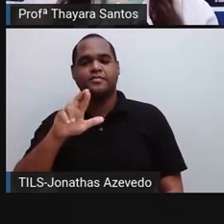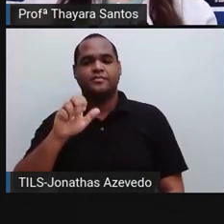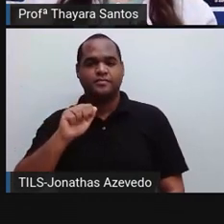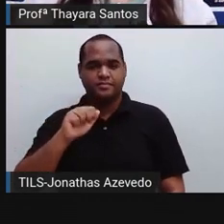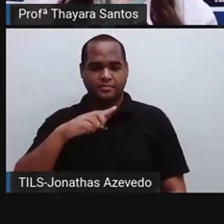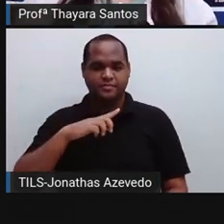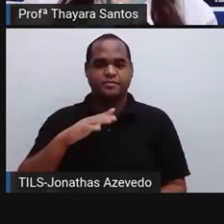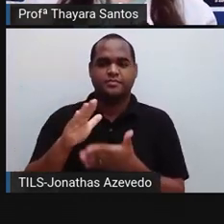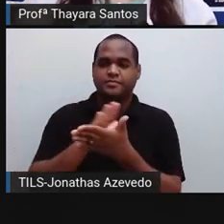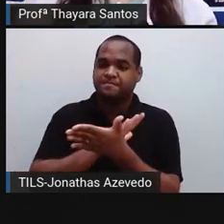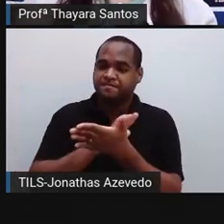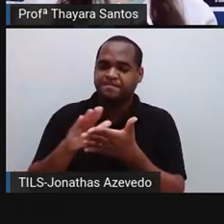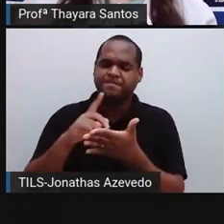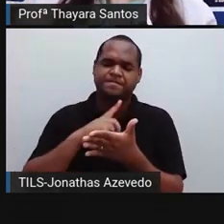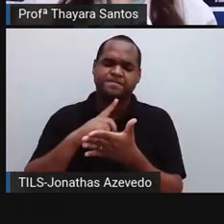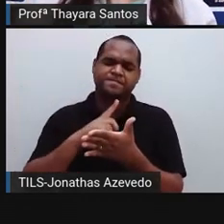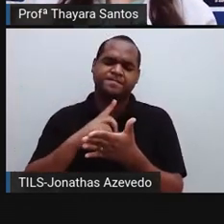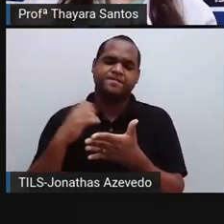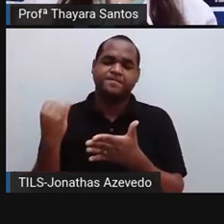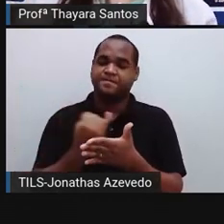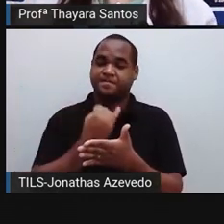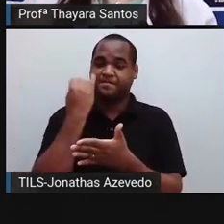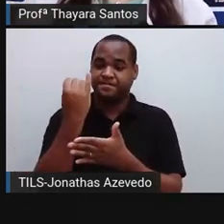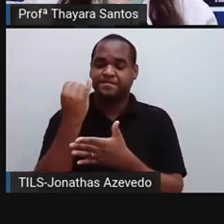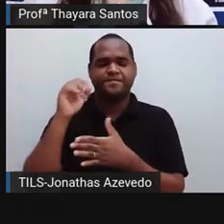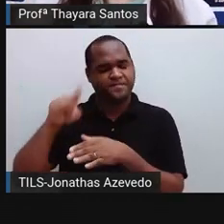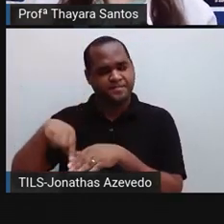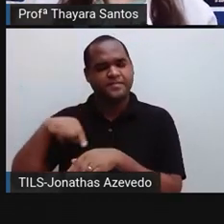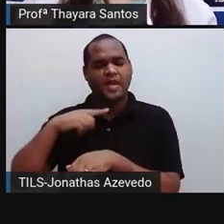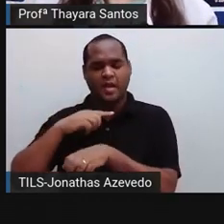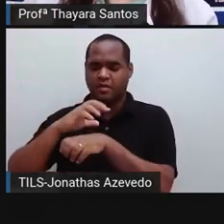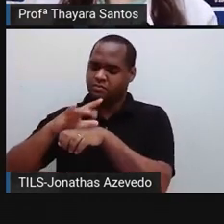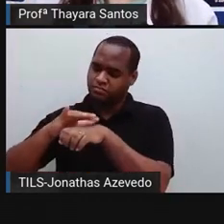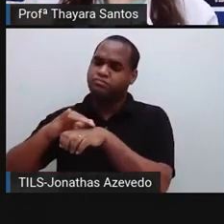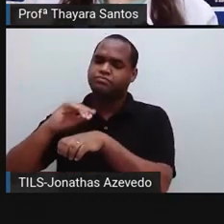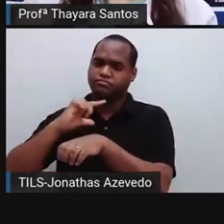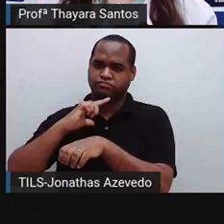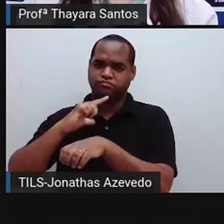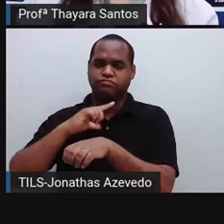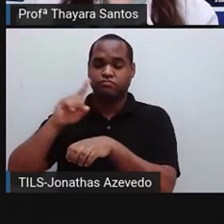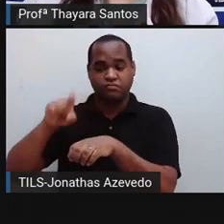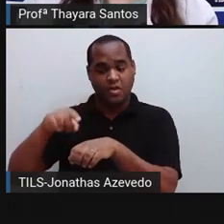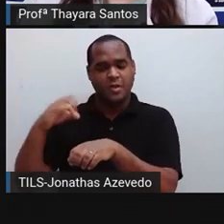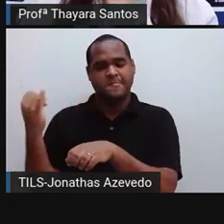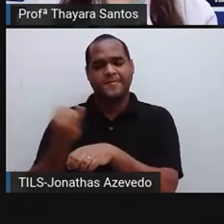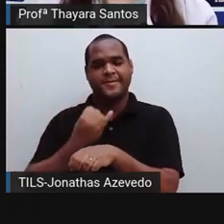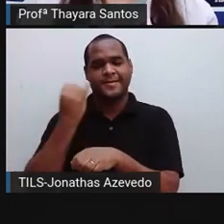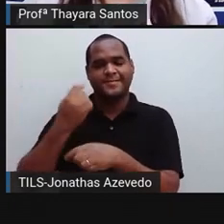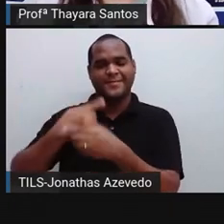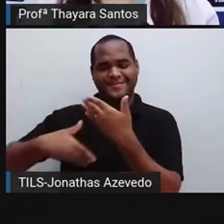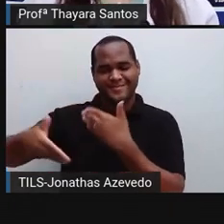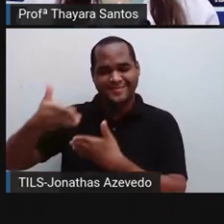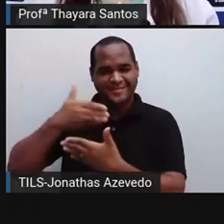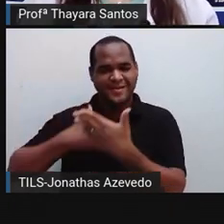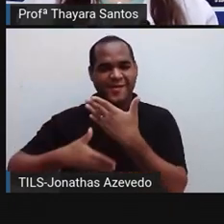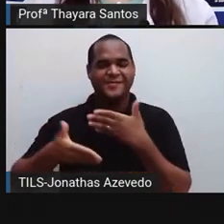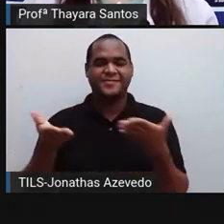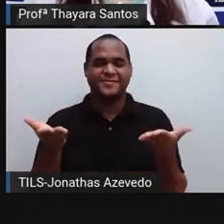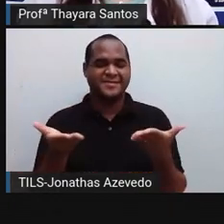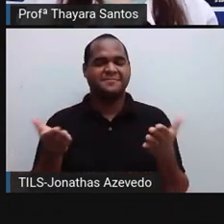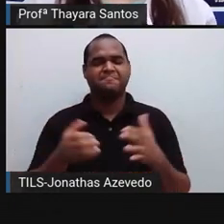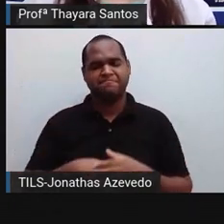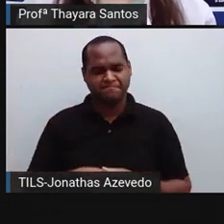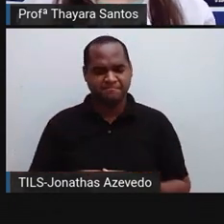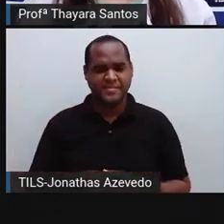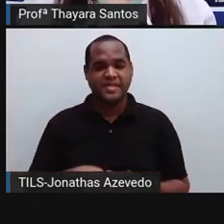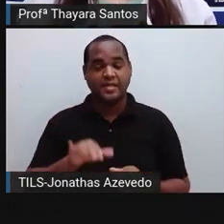Algumas espécies de bactérias são patogênicas, quer dizer que elas causam doenças, e são essas que são importantes para a gente hoje. Só que